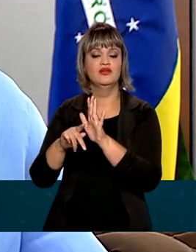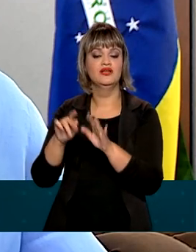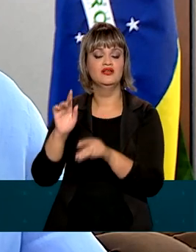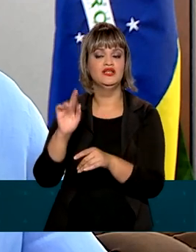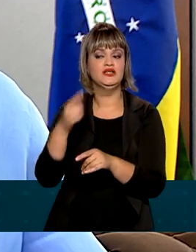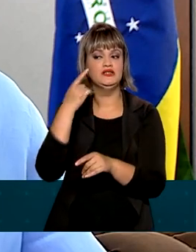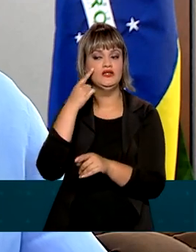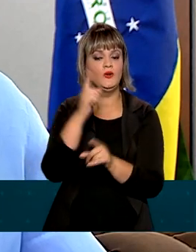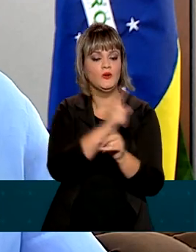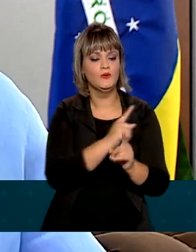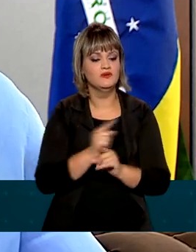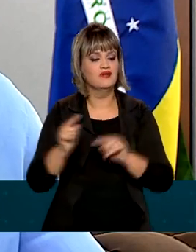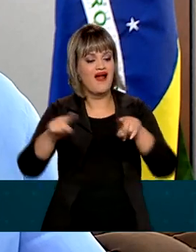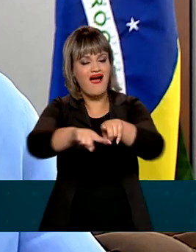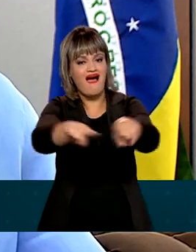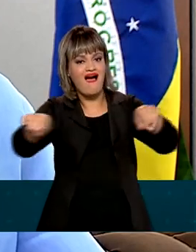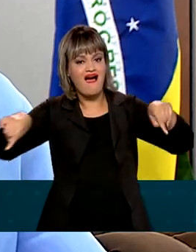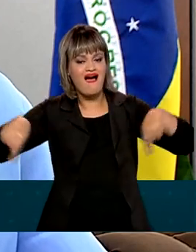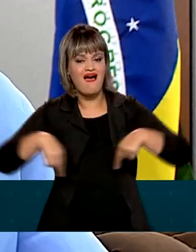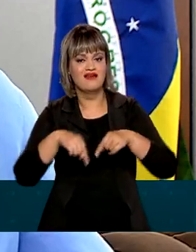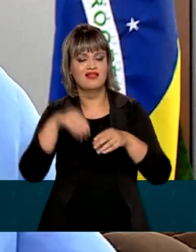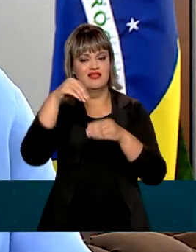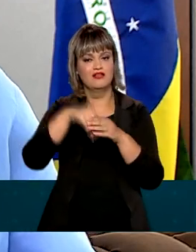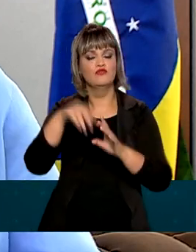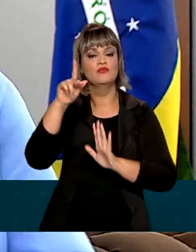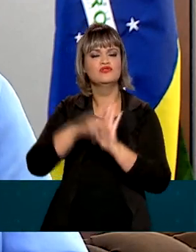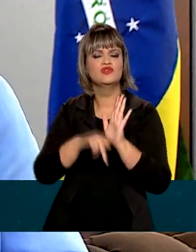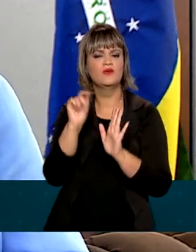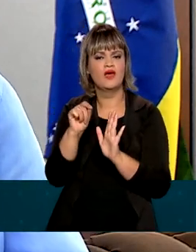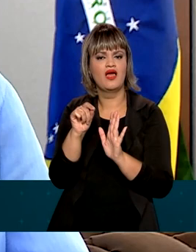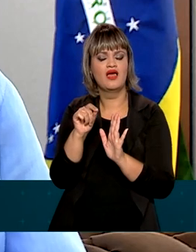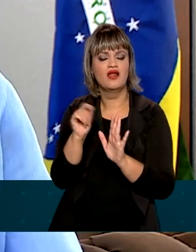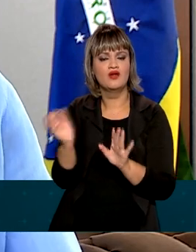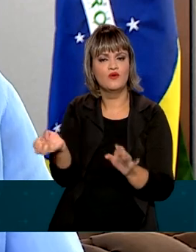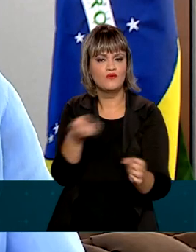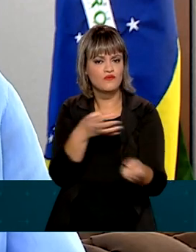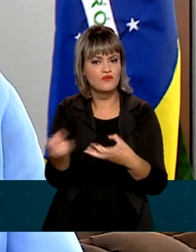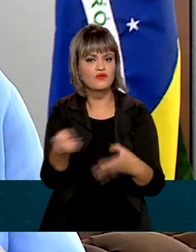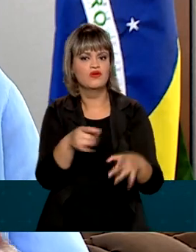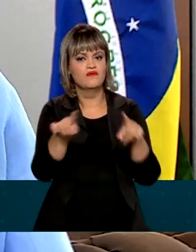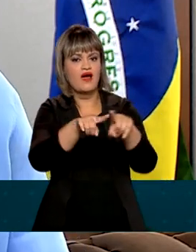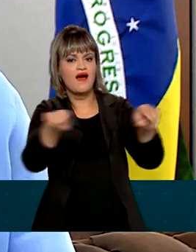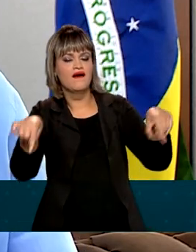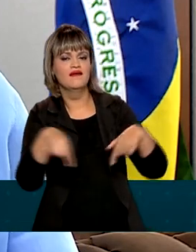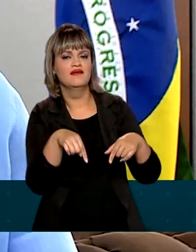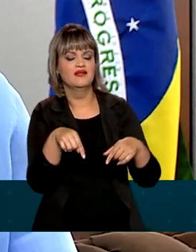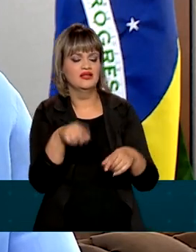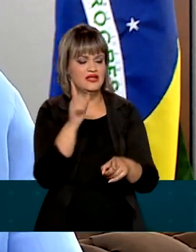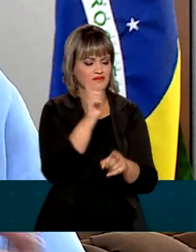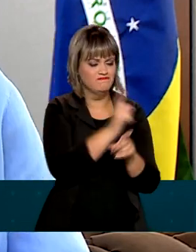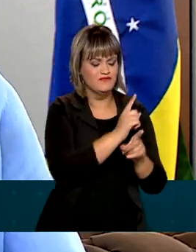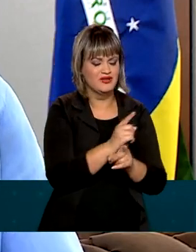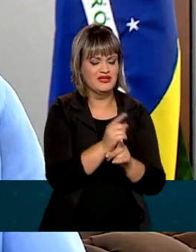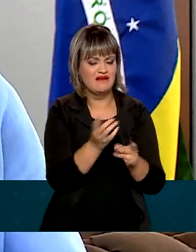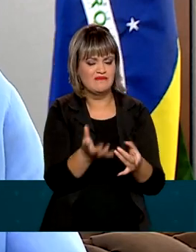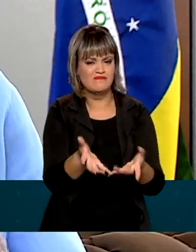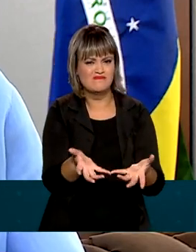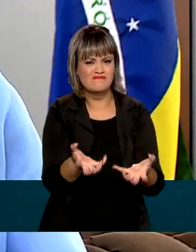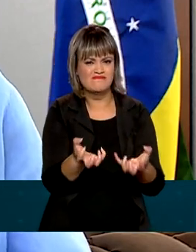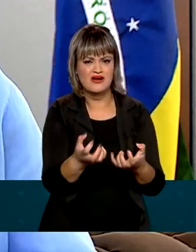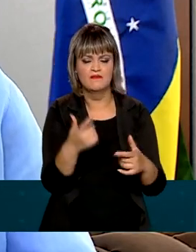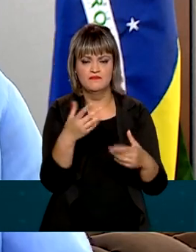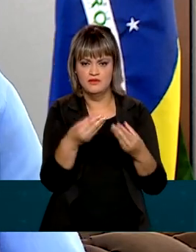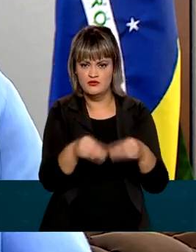áreas dentro deste projeto, que é o quê? A renovação de áreas que estão degradadas e que, através da